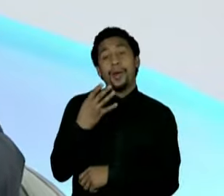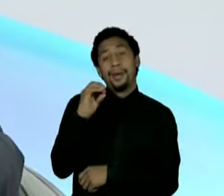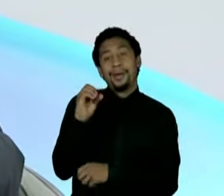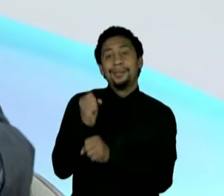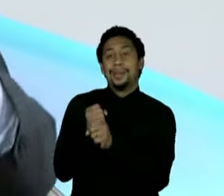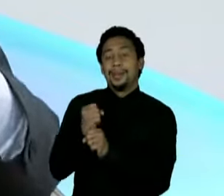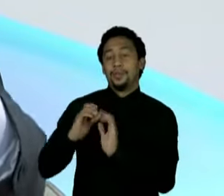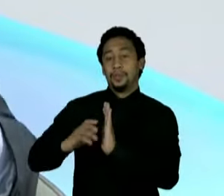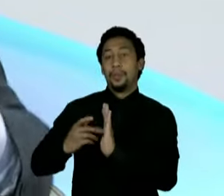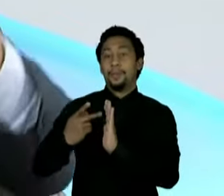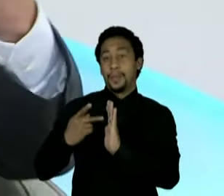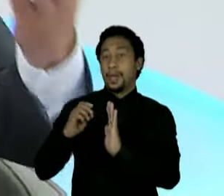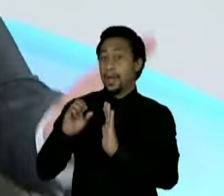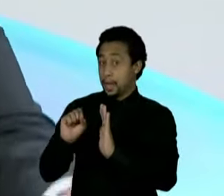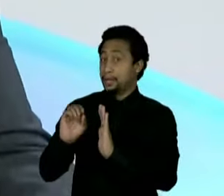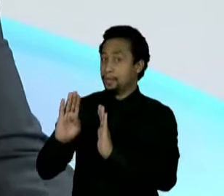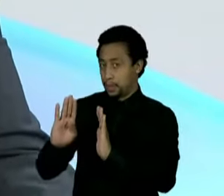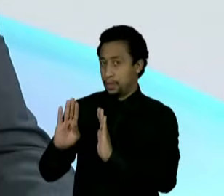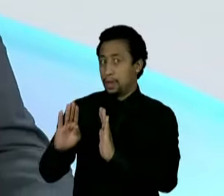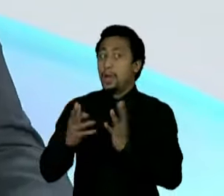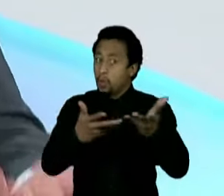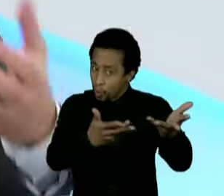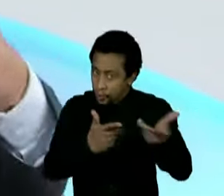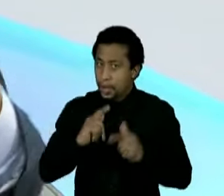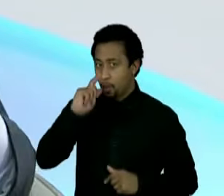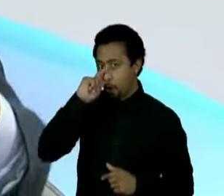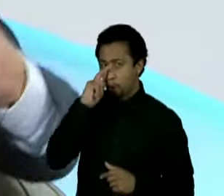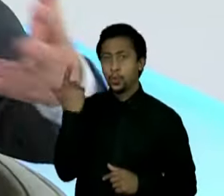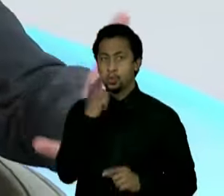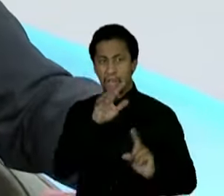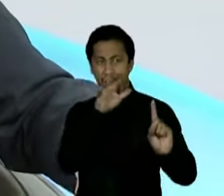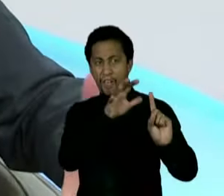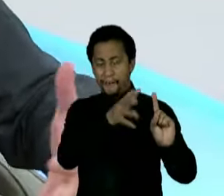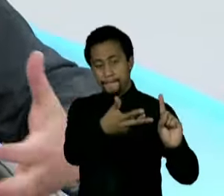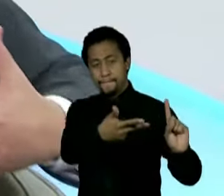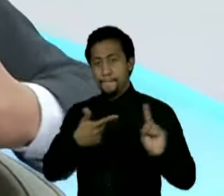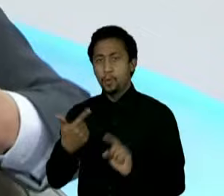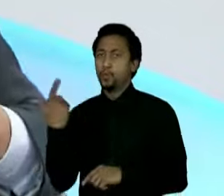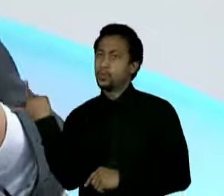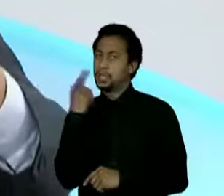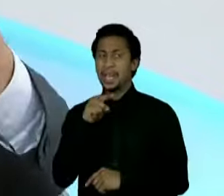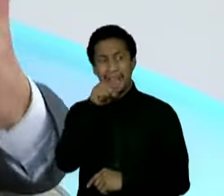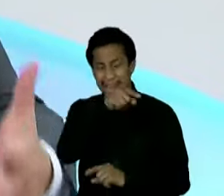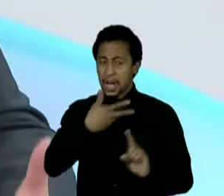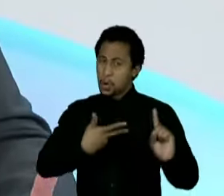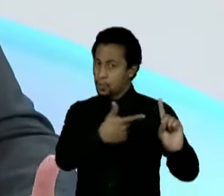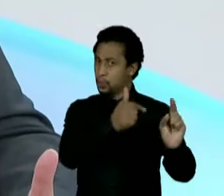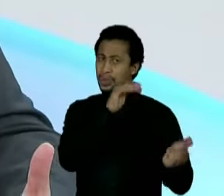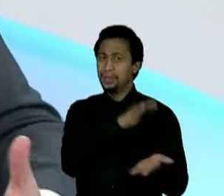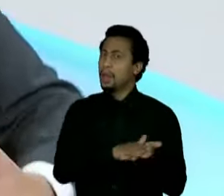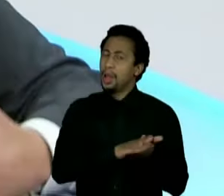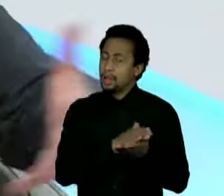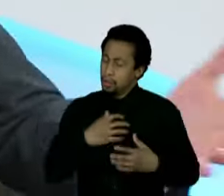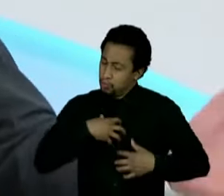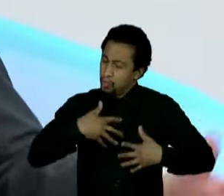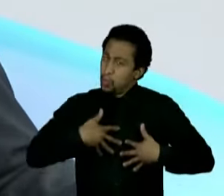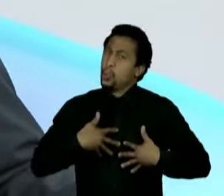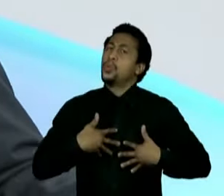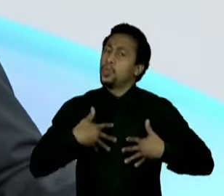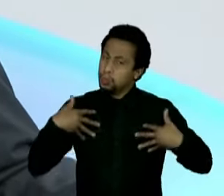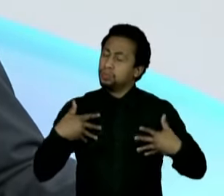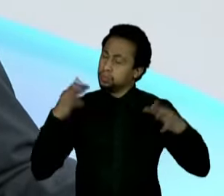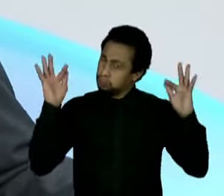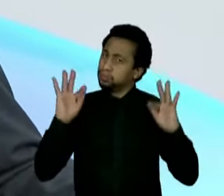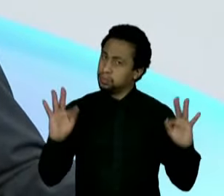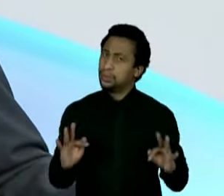o meu partido. Não foi o Alckmin que convenceu para ir para o dele. Então, eu me sinto uma pessoa que, de alguma forma, afiançou a presença do Alckmin e eu me sinto muito